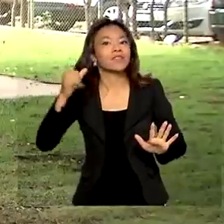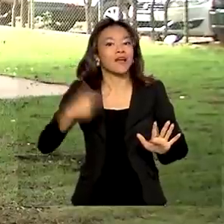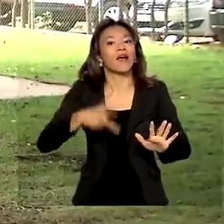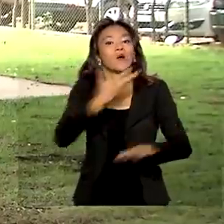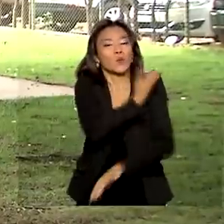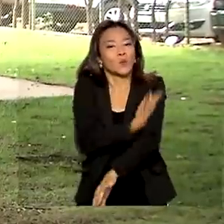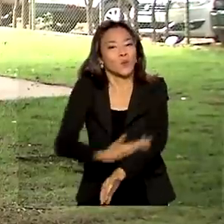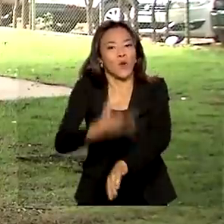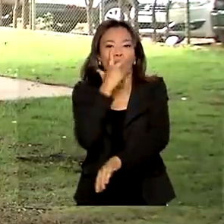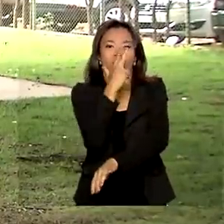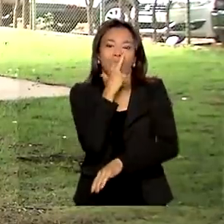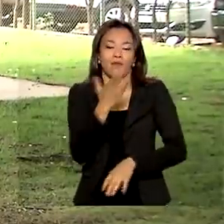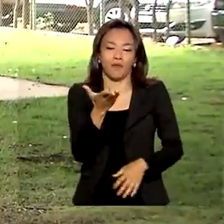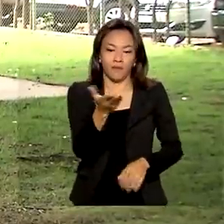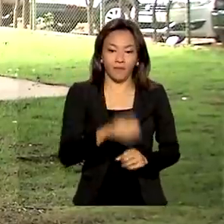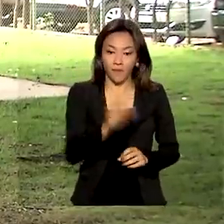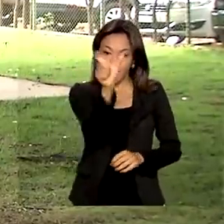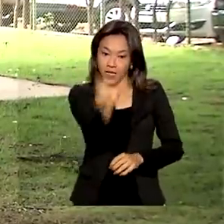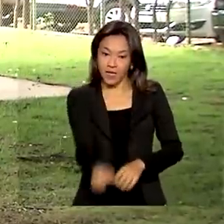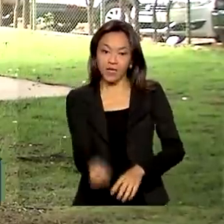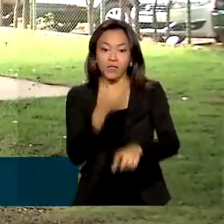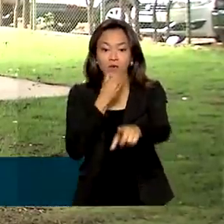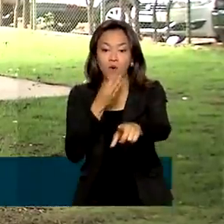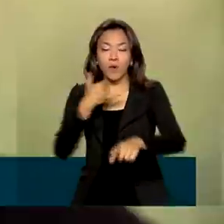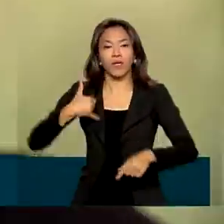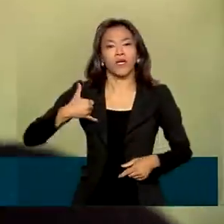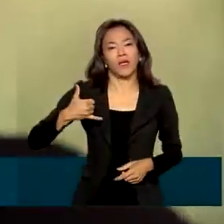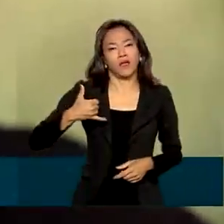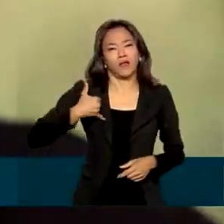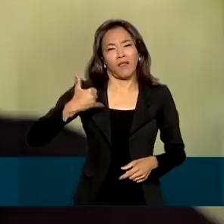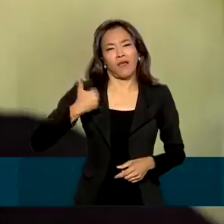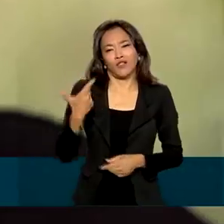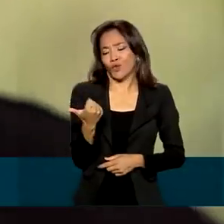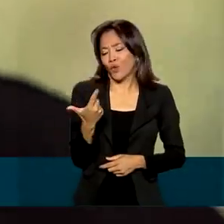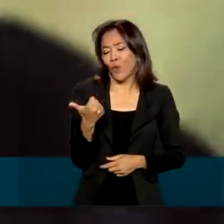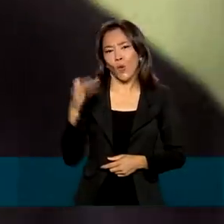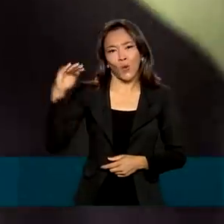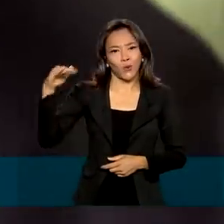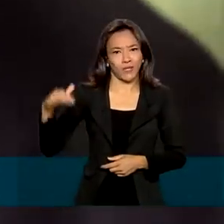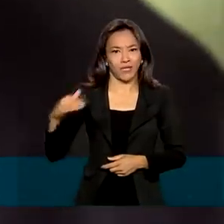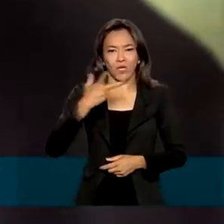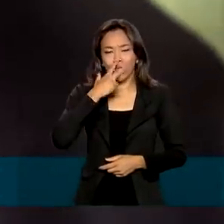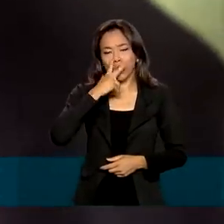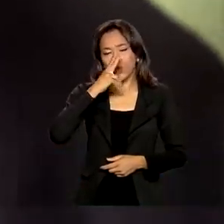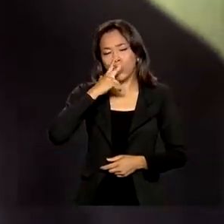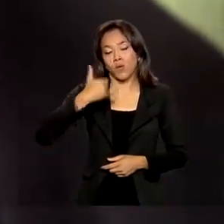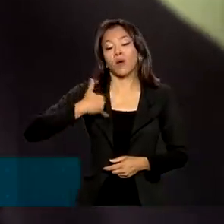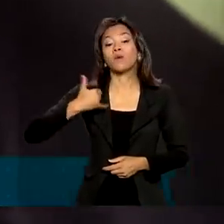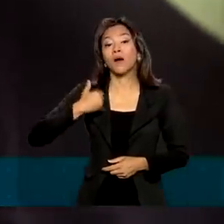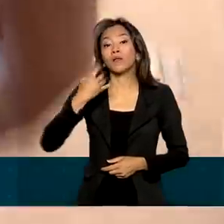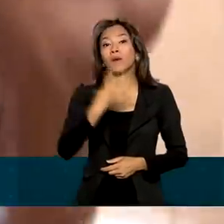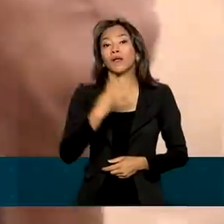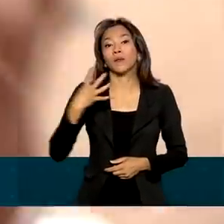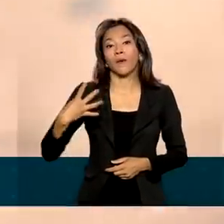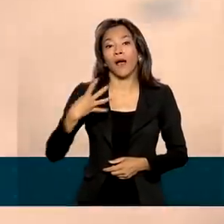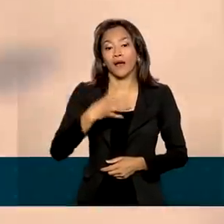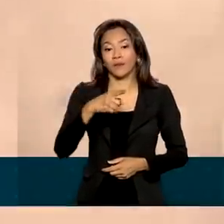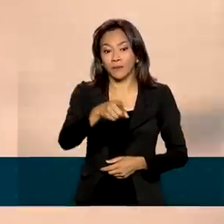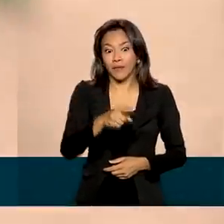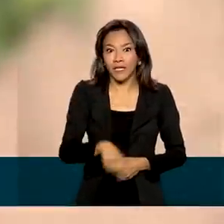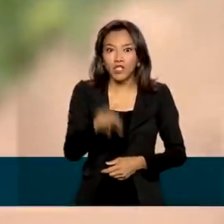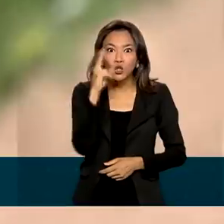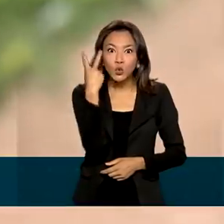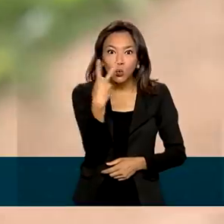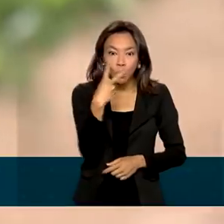Antônio começou a fumar ainda criança, aos 12 anos. Agora, com 44 anos, ele consome